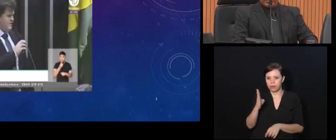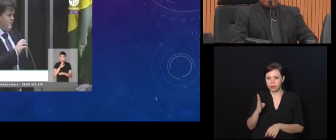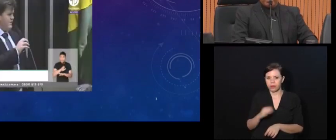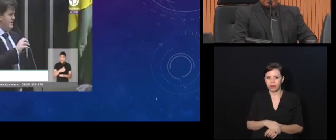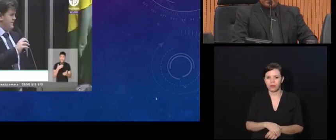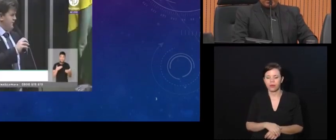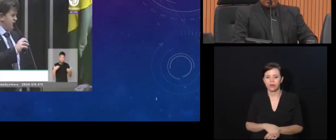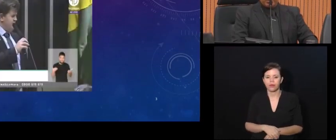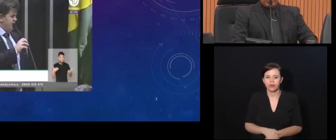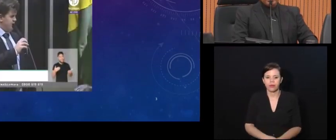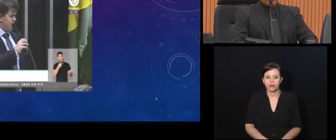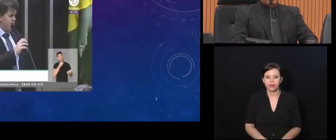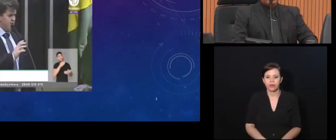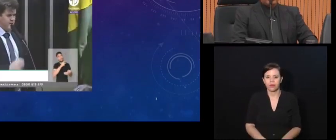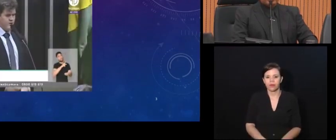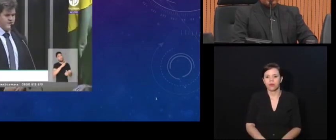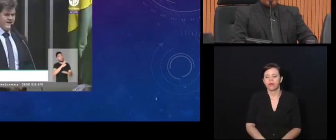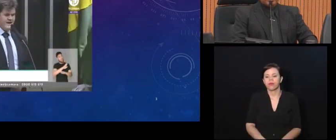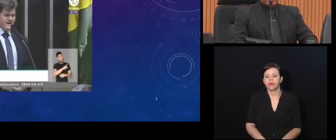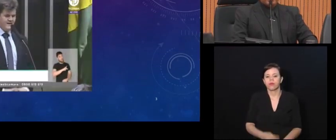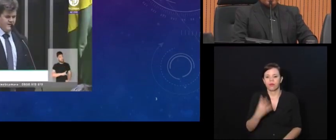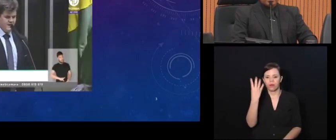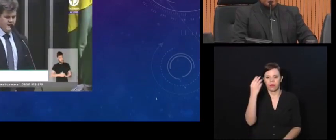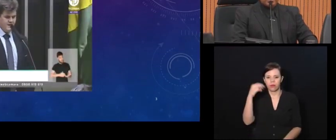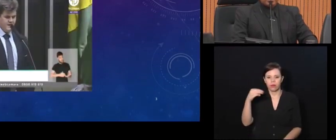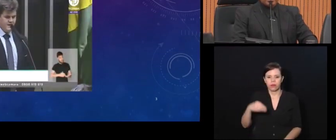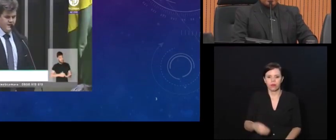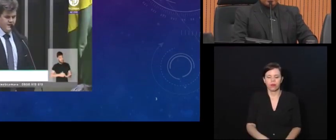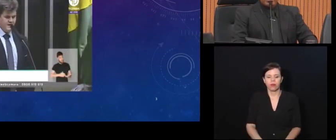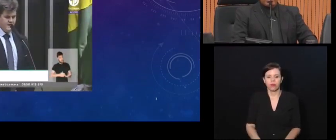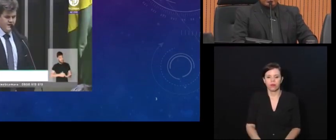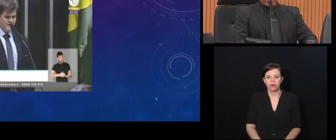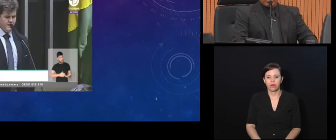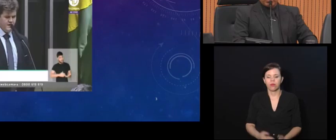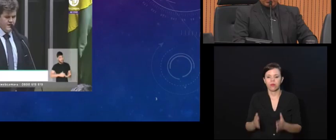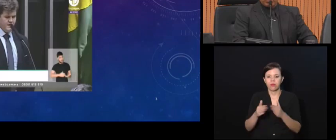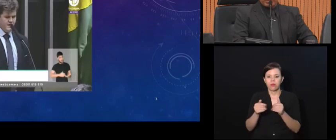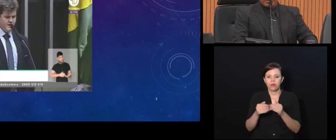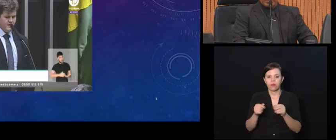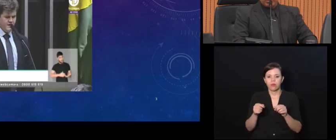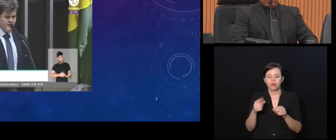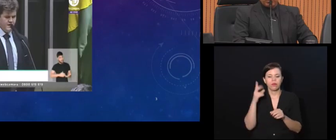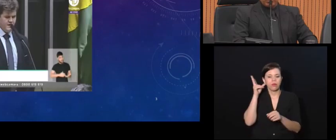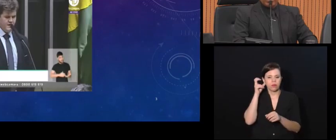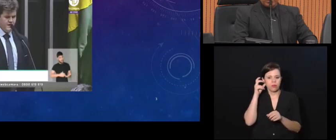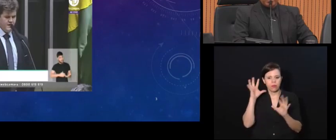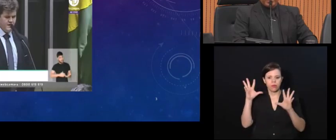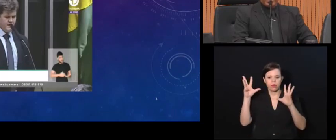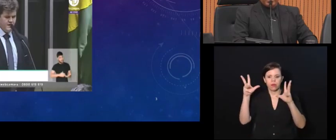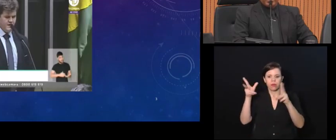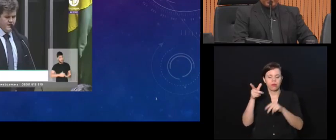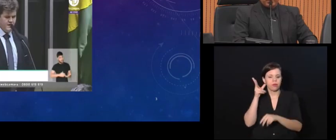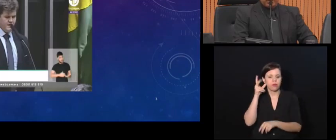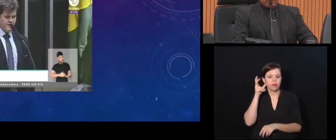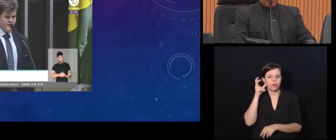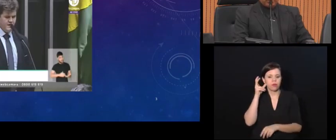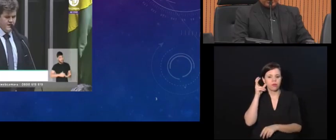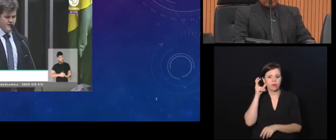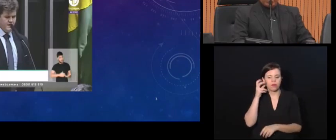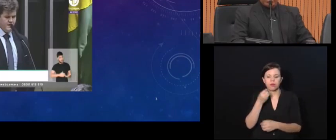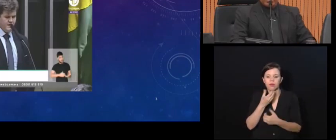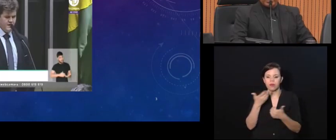tem quase 4 minutos. Primeiro gostaria de agradecer. E eu vou pedir que deixe no volume que dê para todo mundo ouvir bem, sem